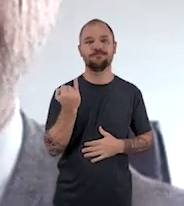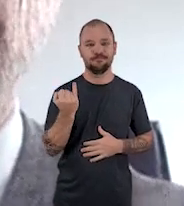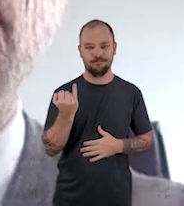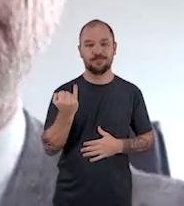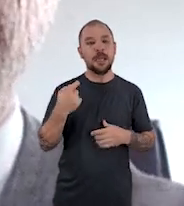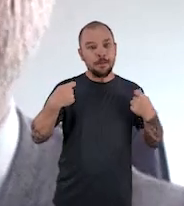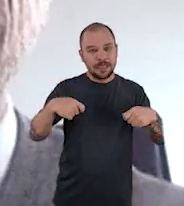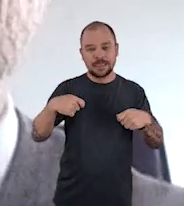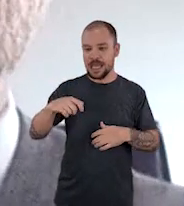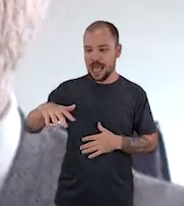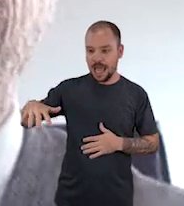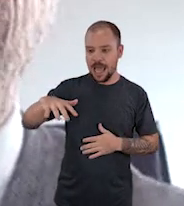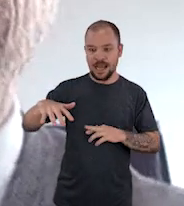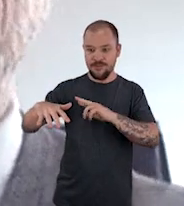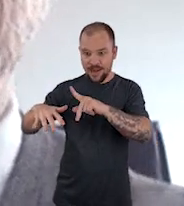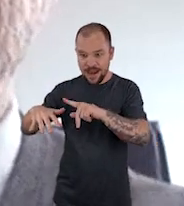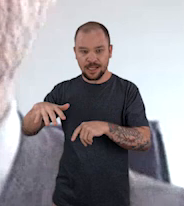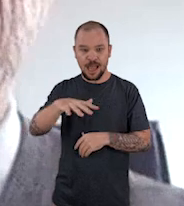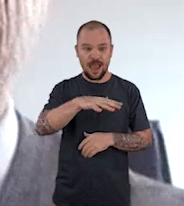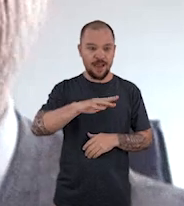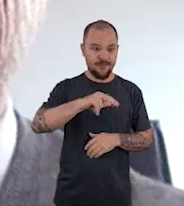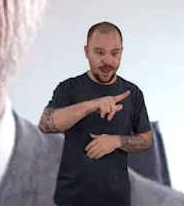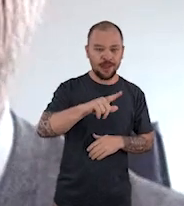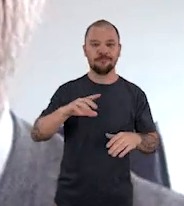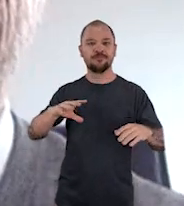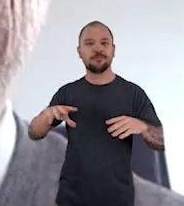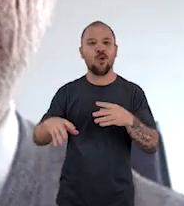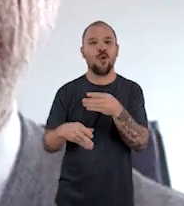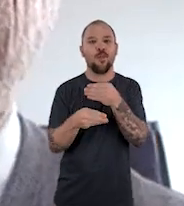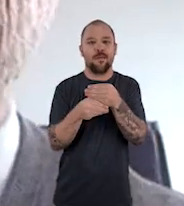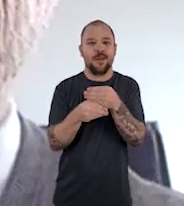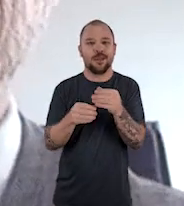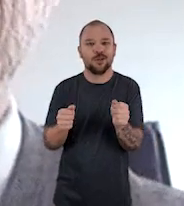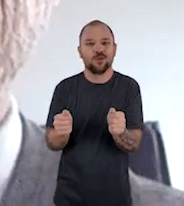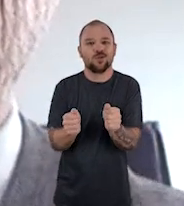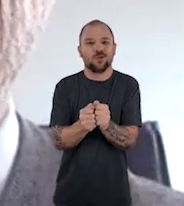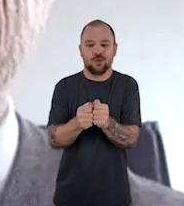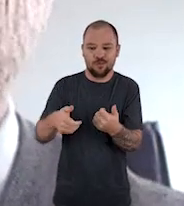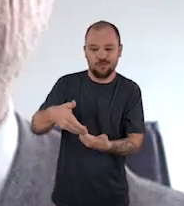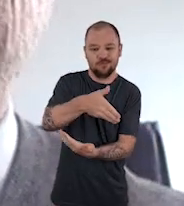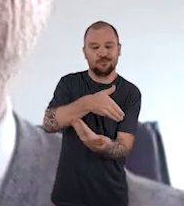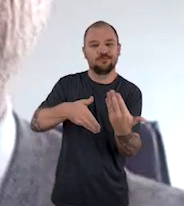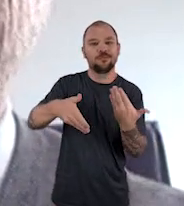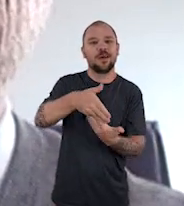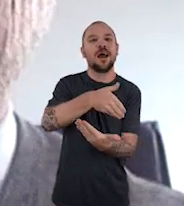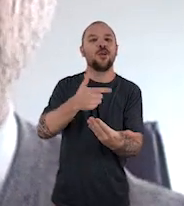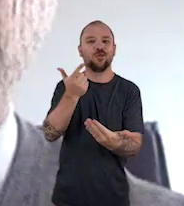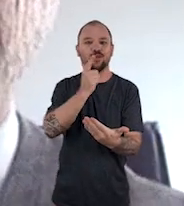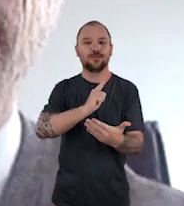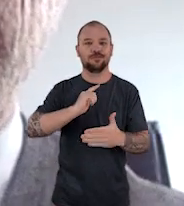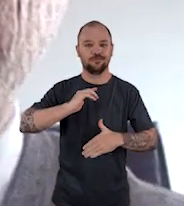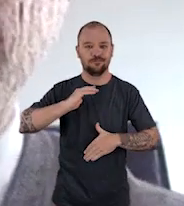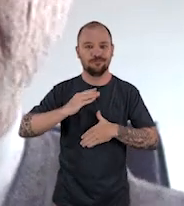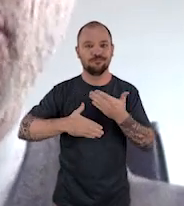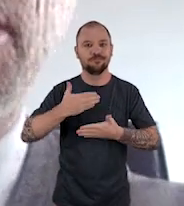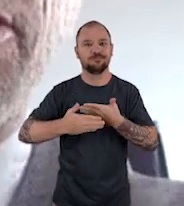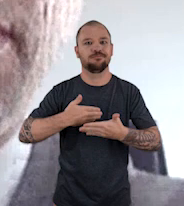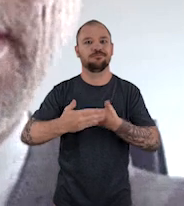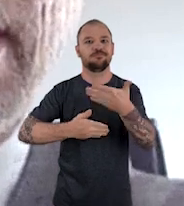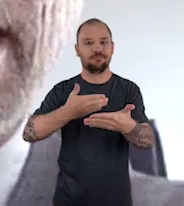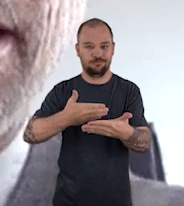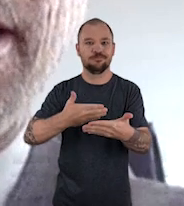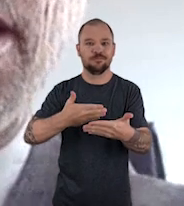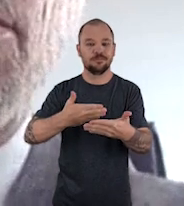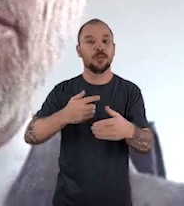conhecimento de diferentes áreas, há necessidade dessa integração, dessa interação, para que a gente